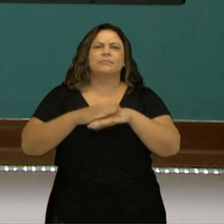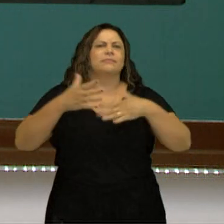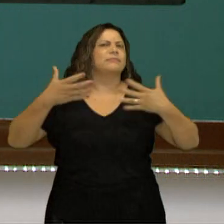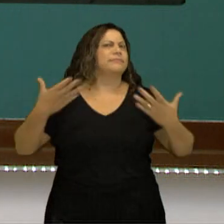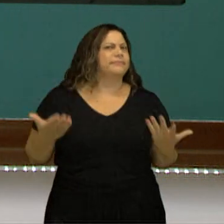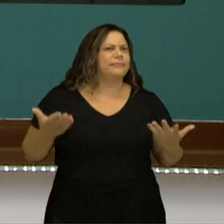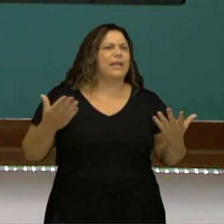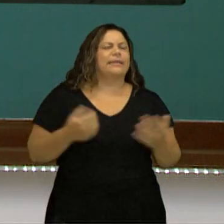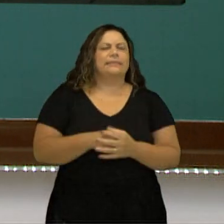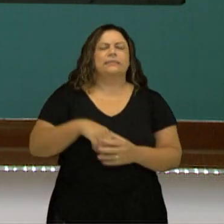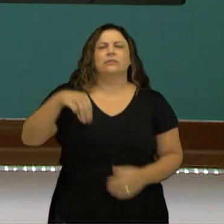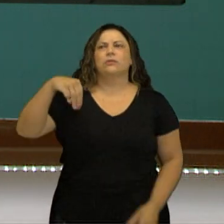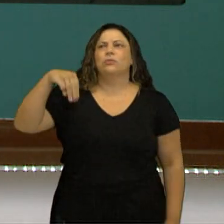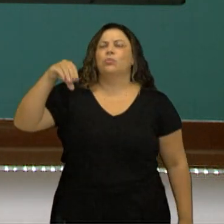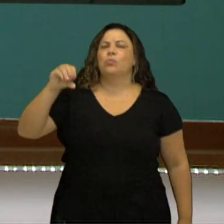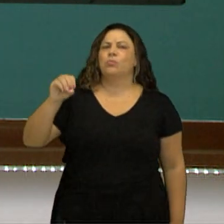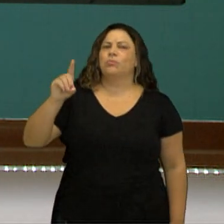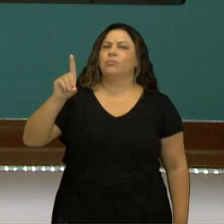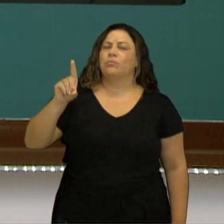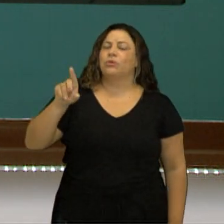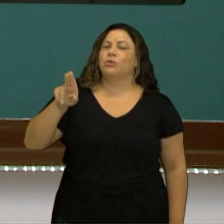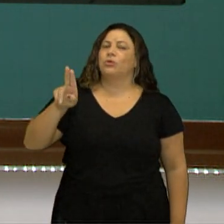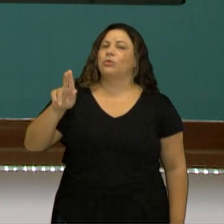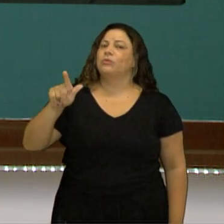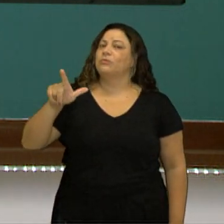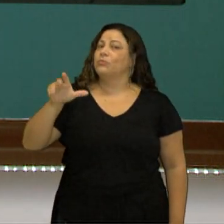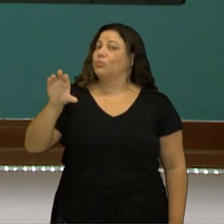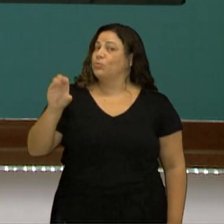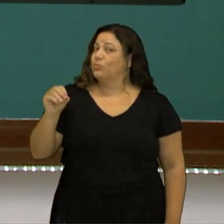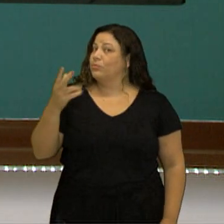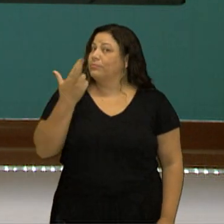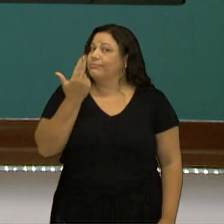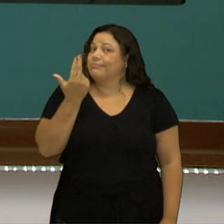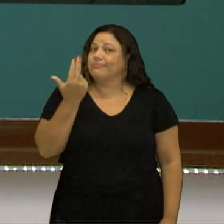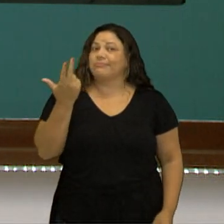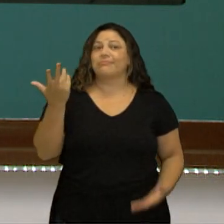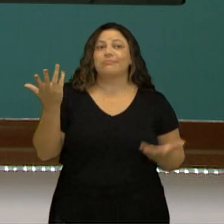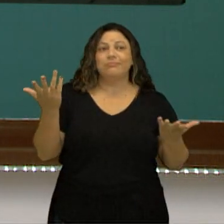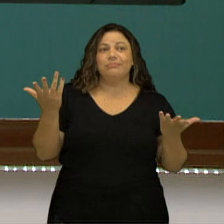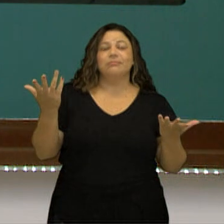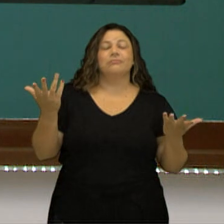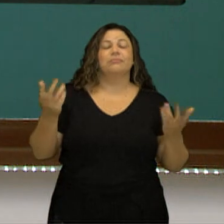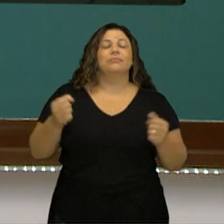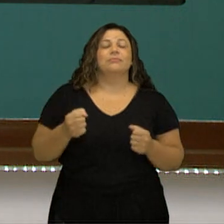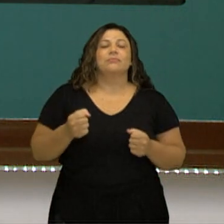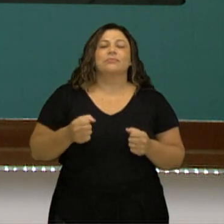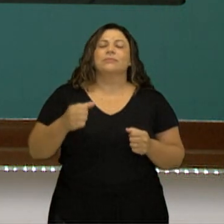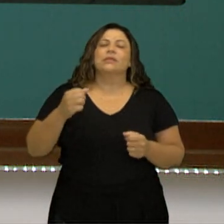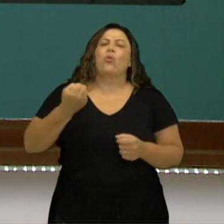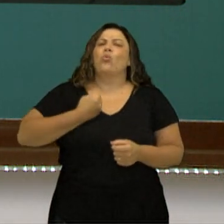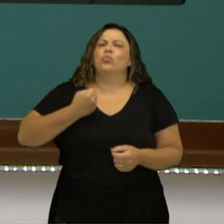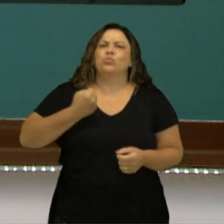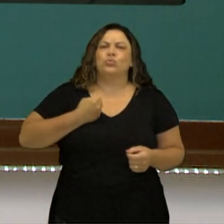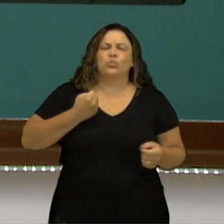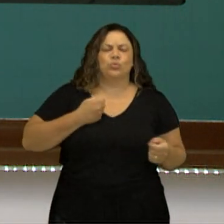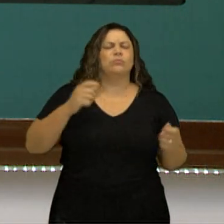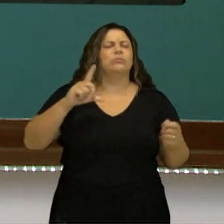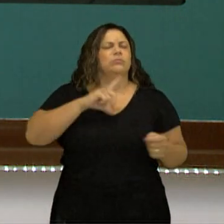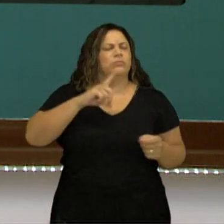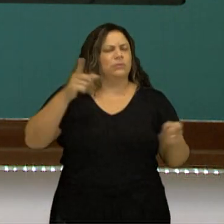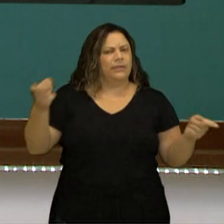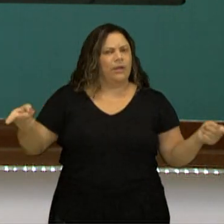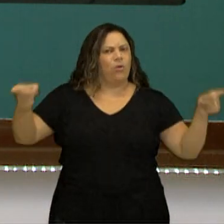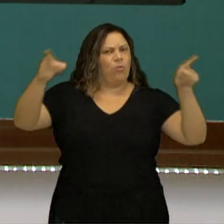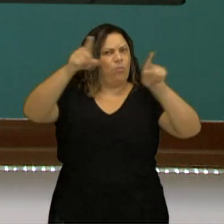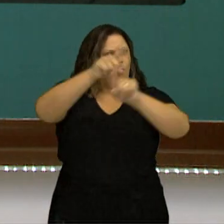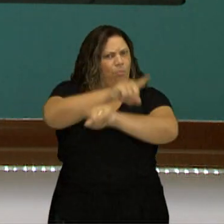lá, mesmo módulo, né? E o mais? Que cada número inteiro possui um número oposto ou simétrico. Se a gente